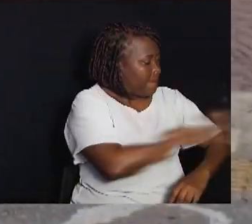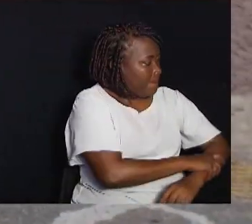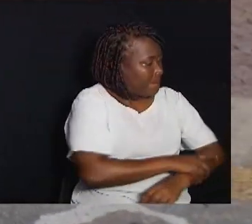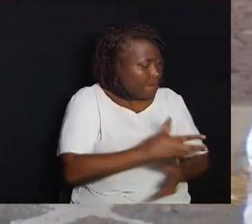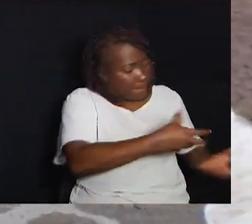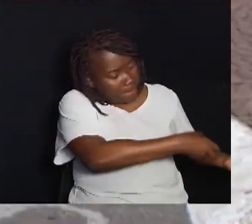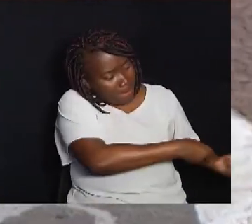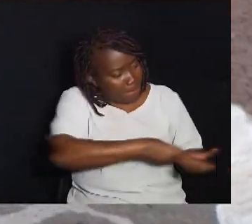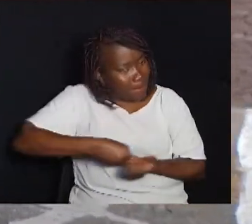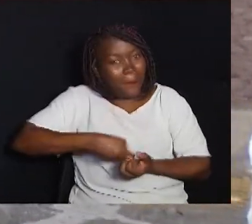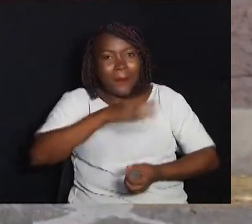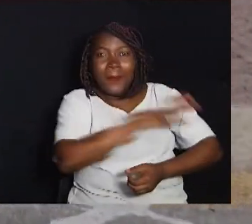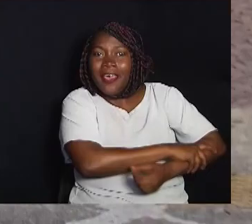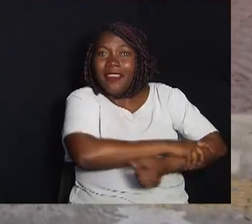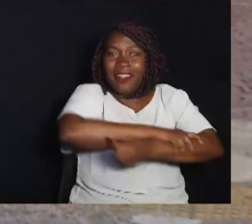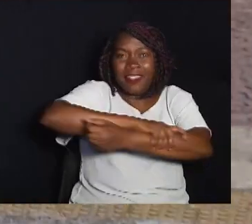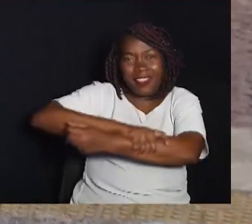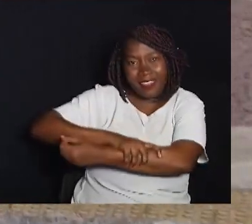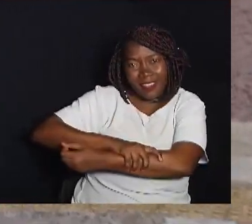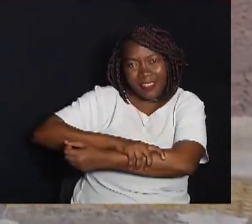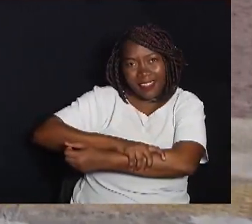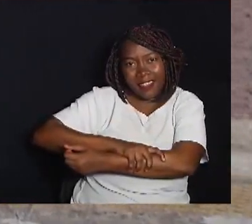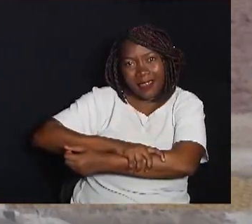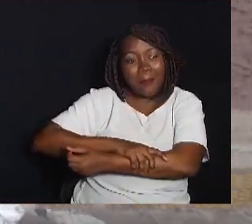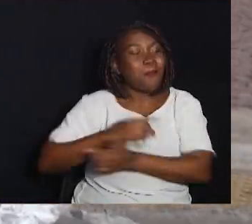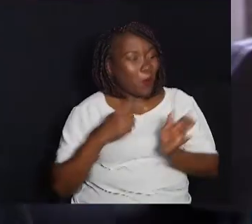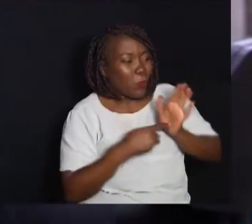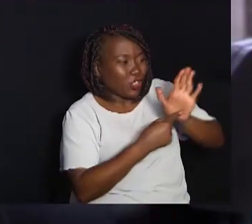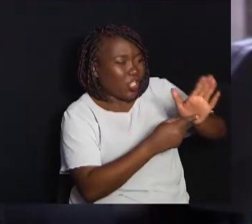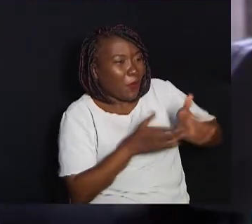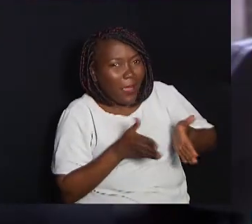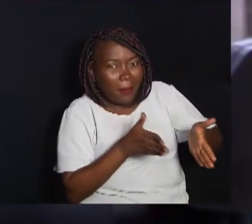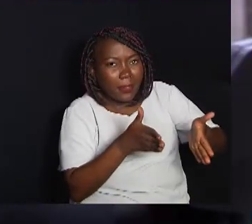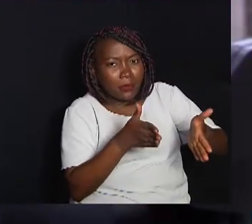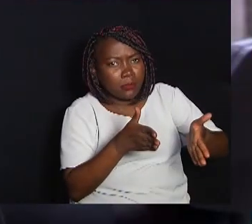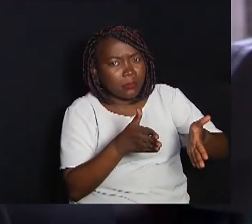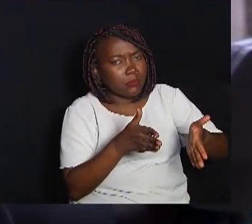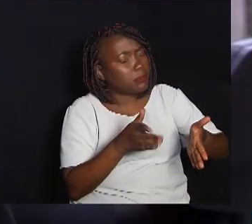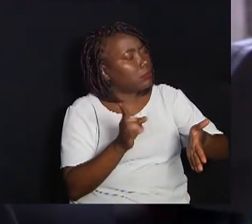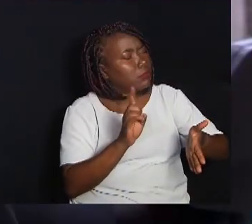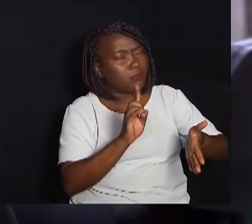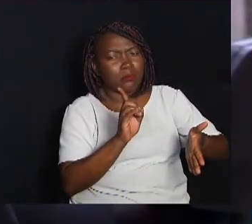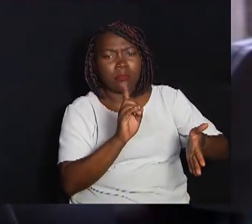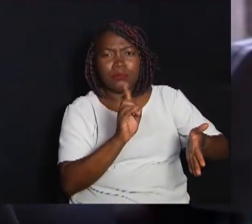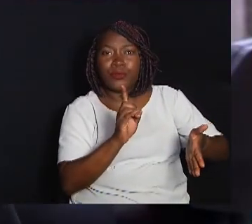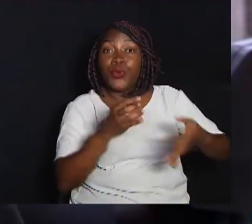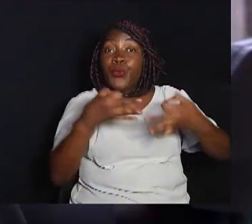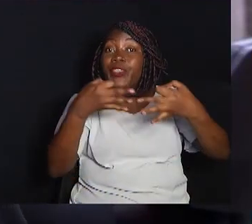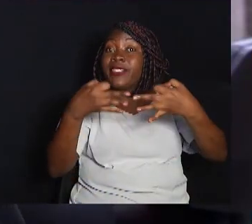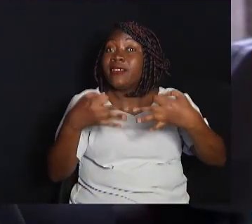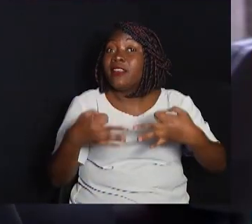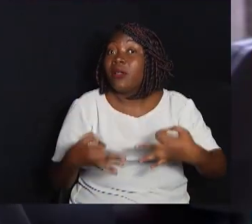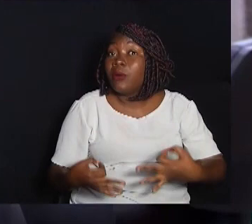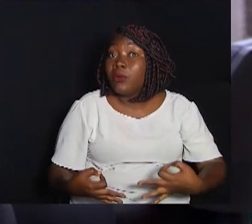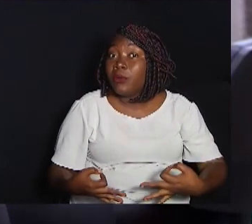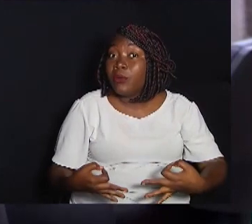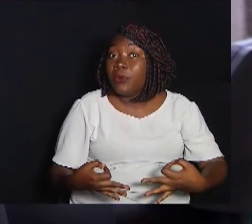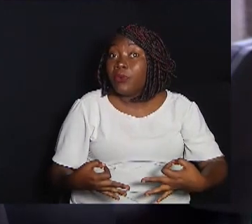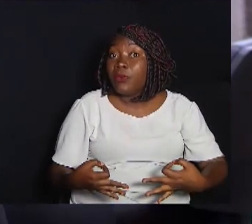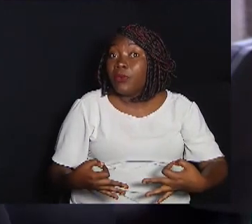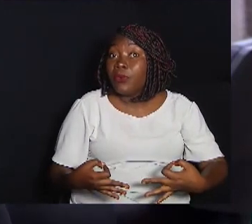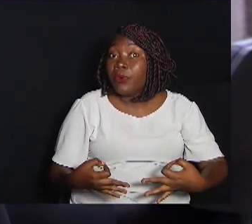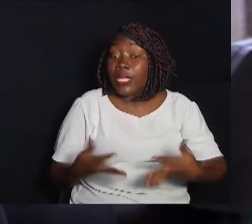pessoa para poder indicar para ela o caminho O ideal, o